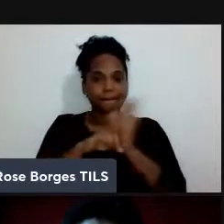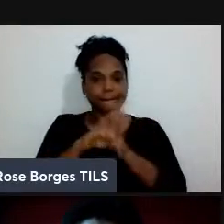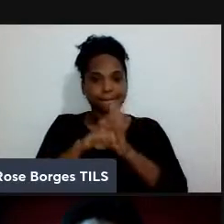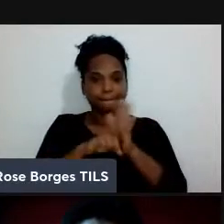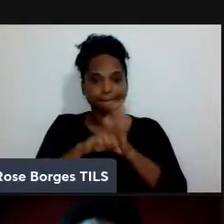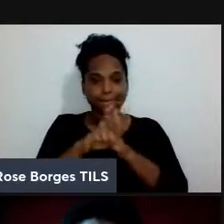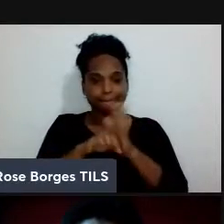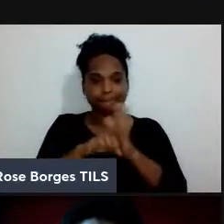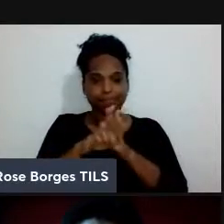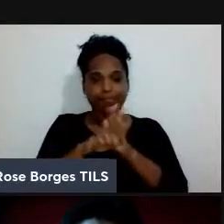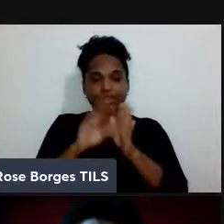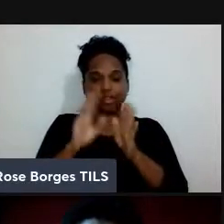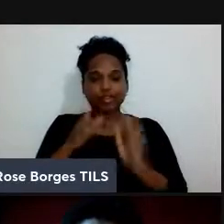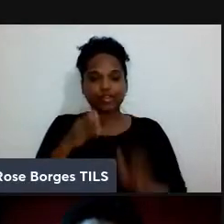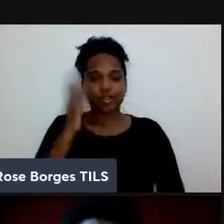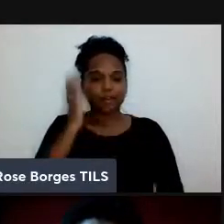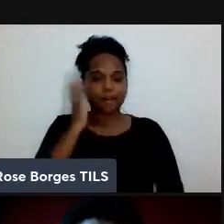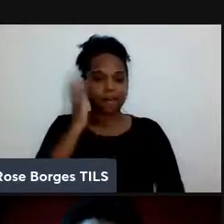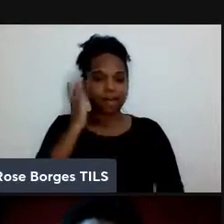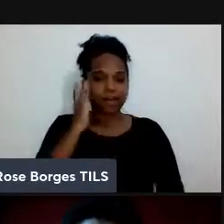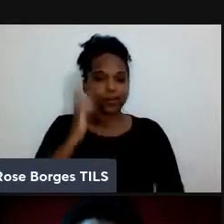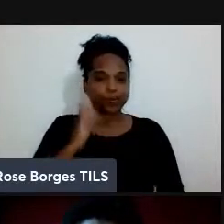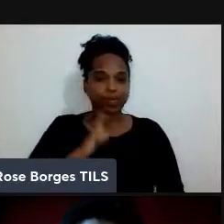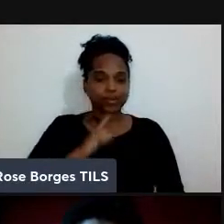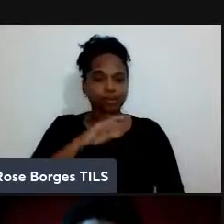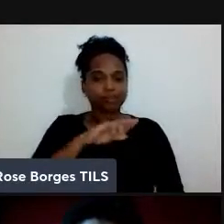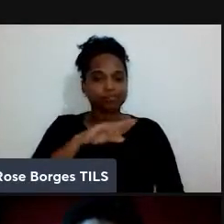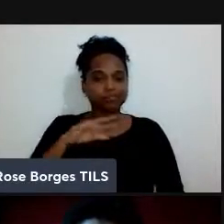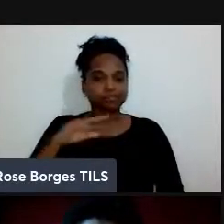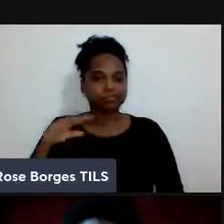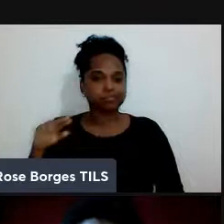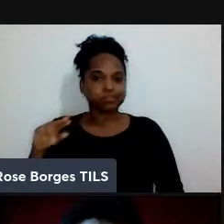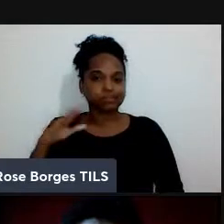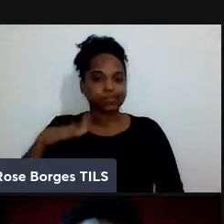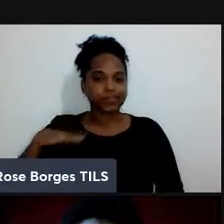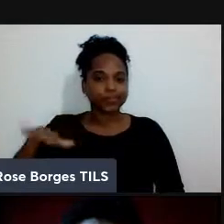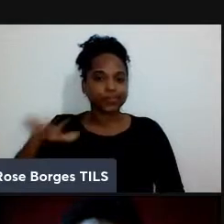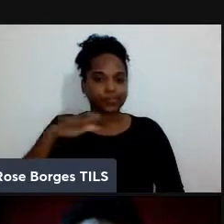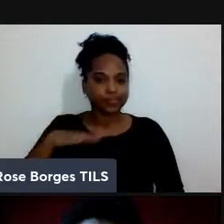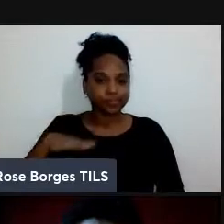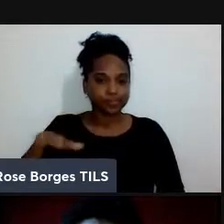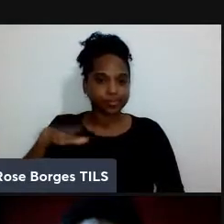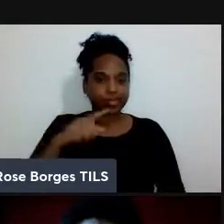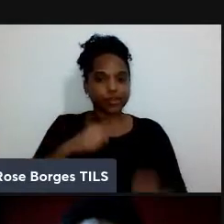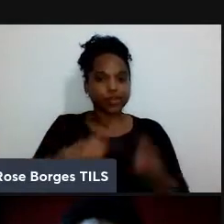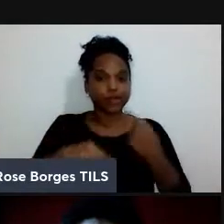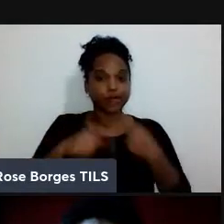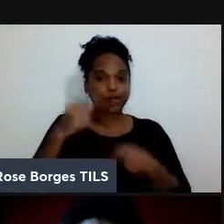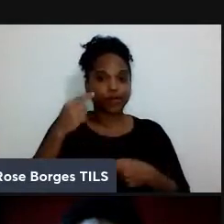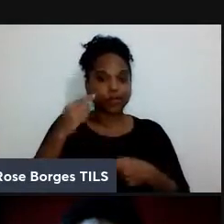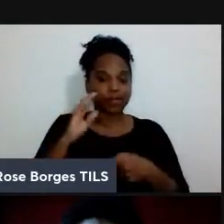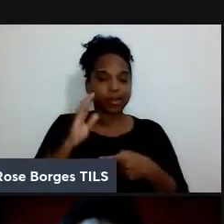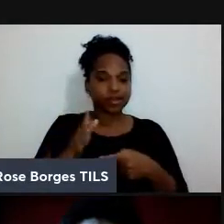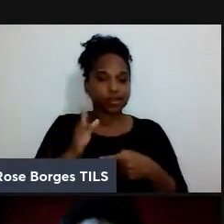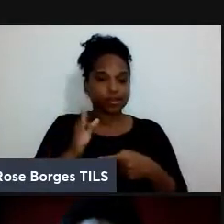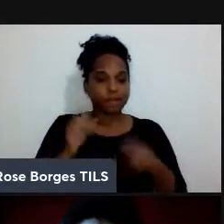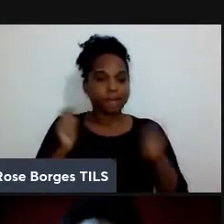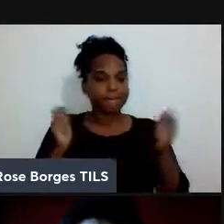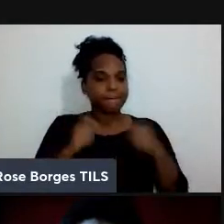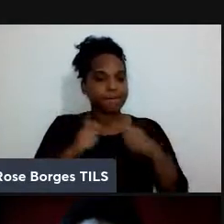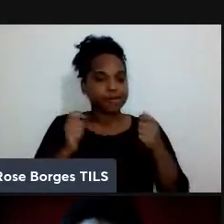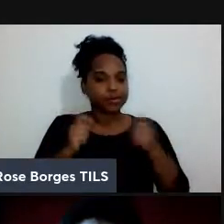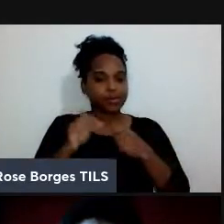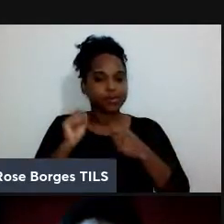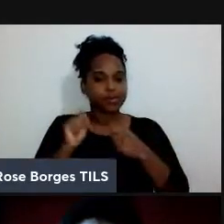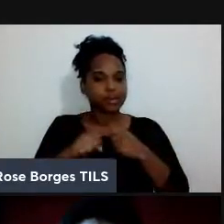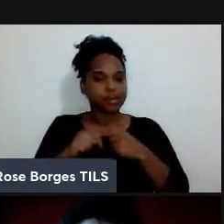madura né que tem diferentes sub-áreas que também já estão muito desenvolvidas então assim já é possível sim pensar